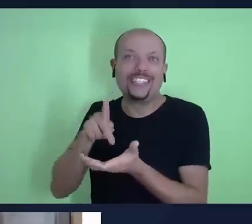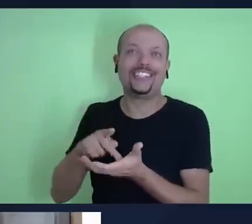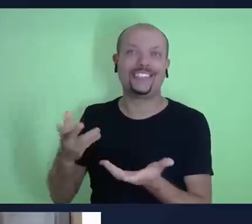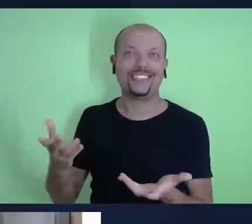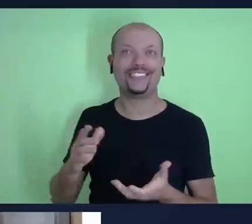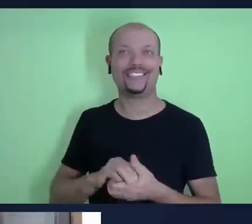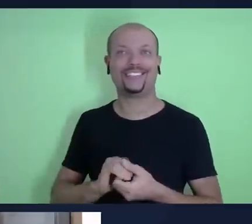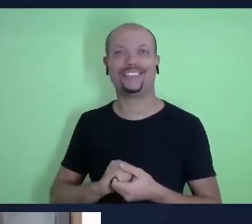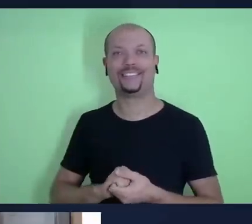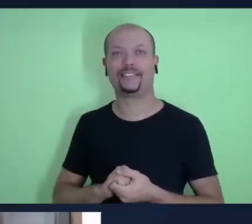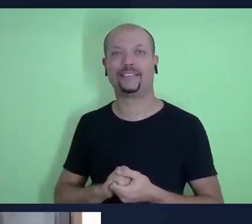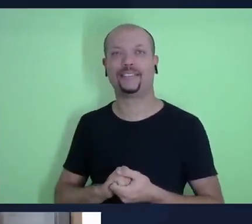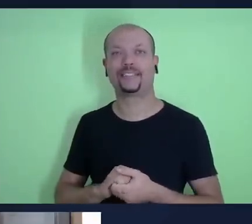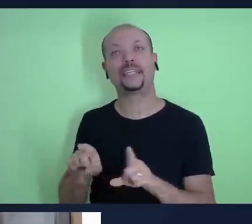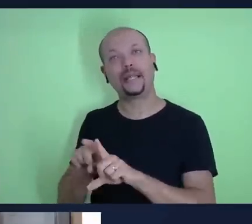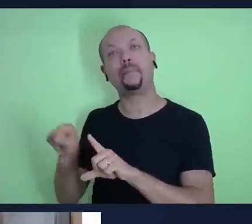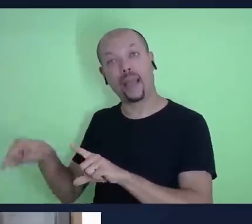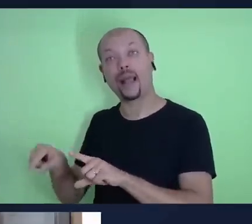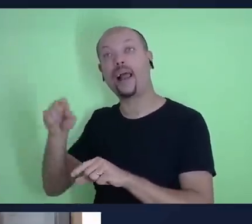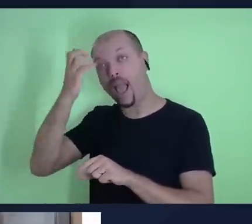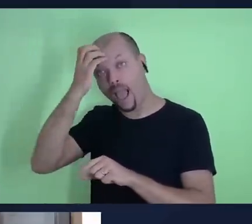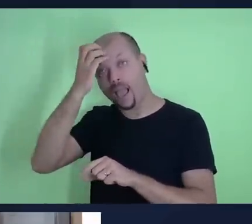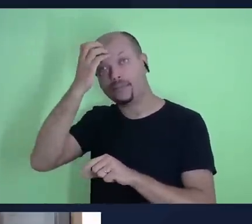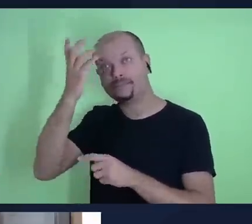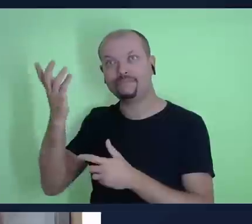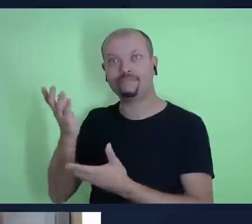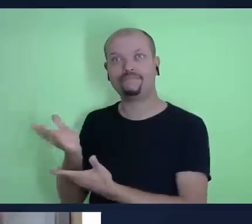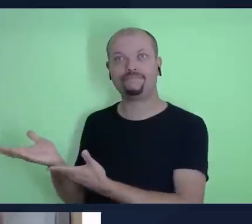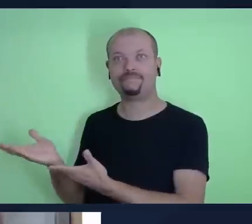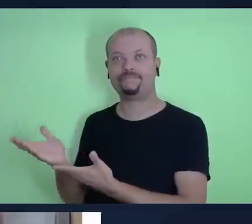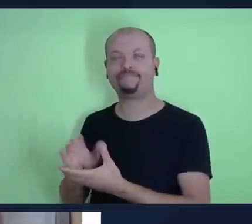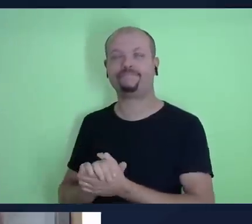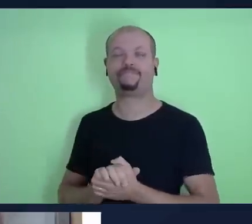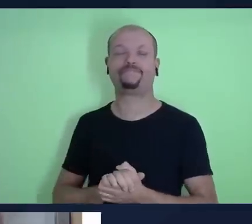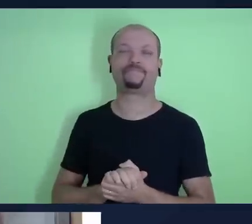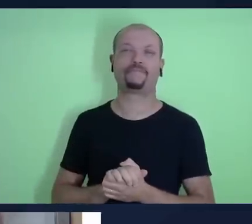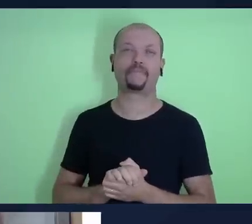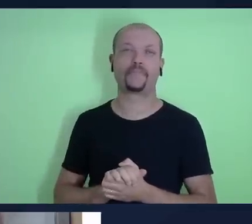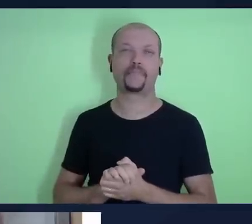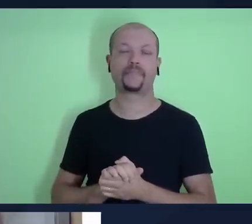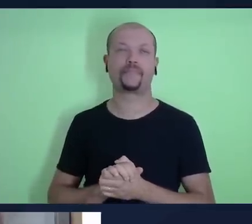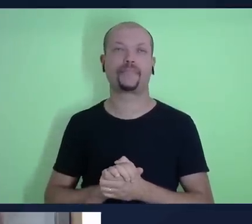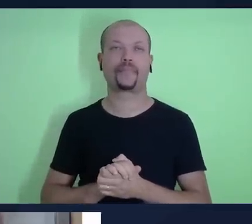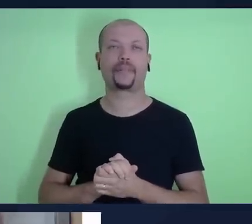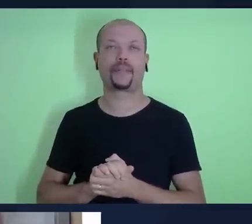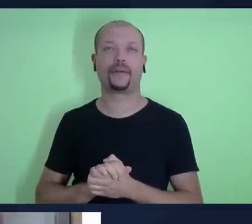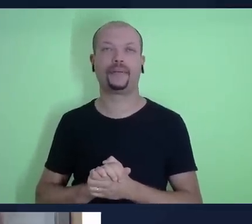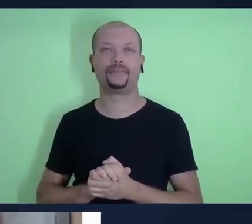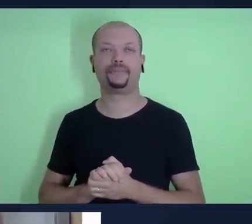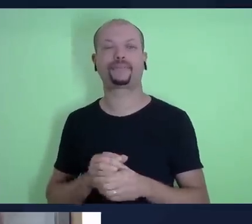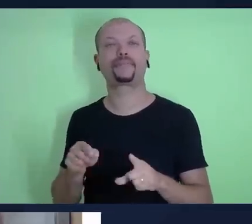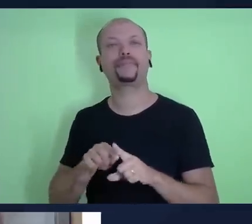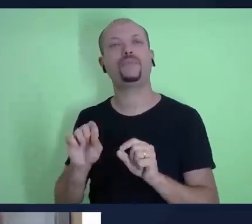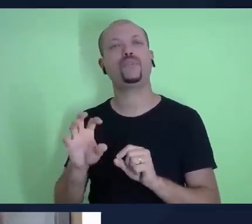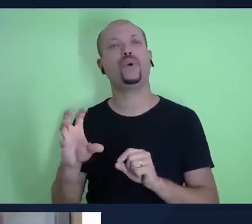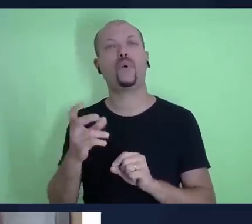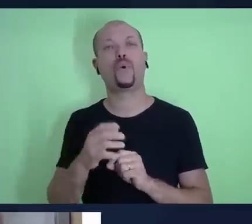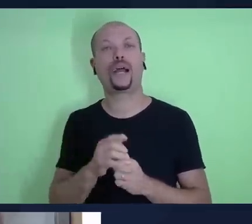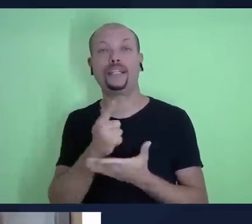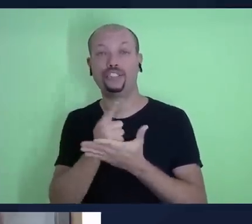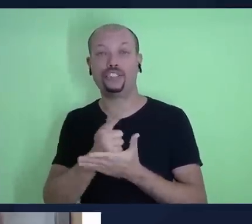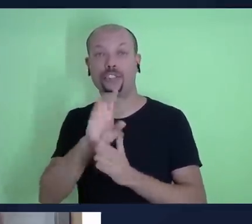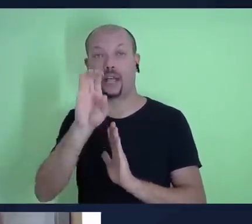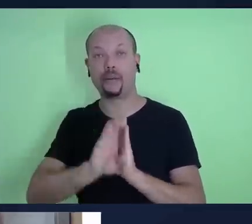-Poderoso, do Deus Criador, o Deus da Bíblia, né? Então, isso é o que acontece ali em Gênesis 14.